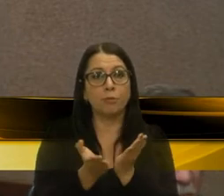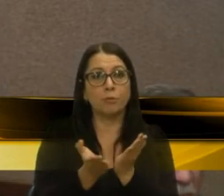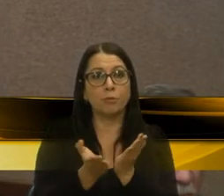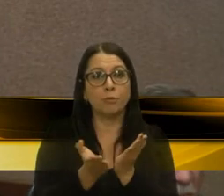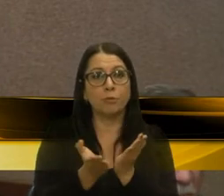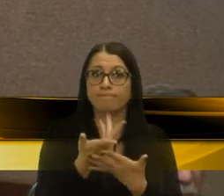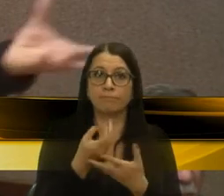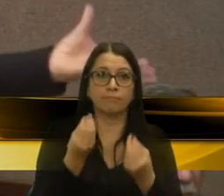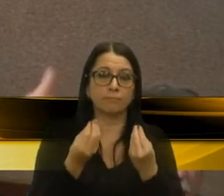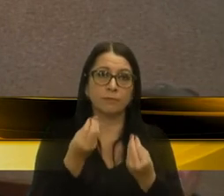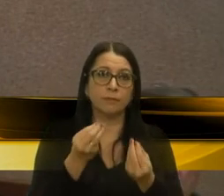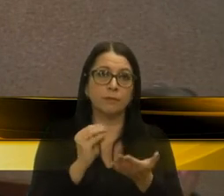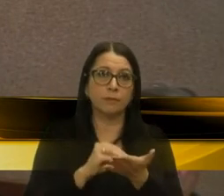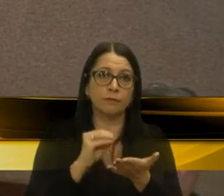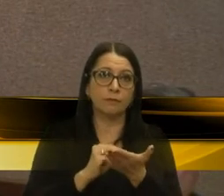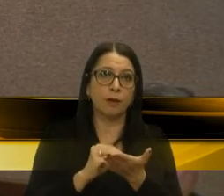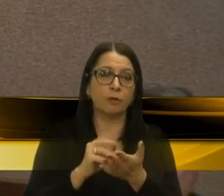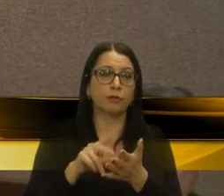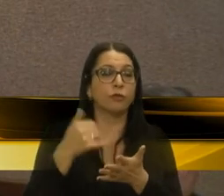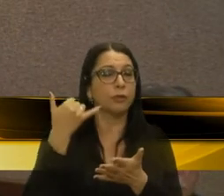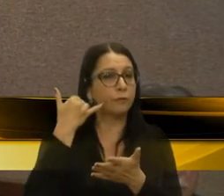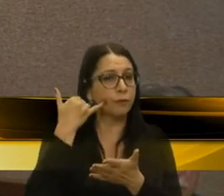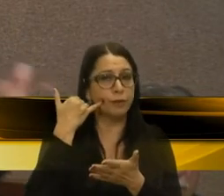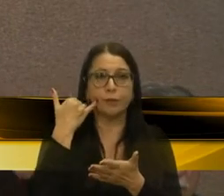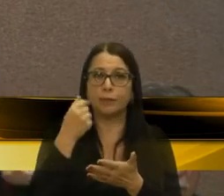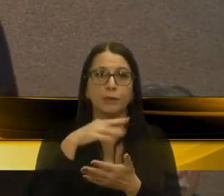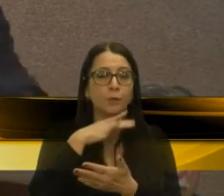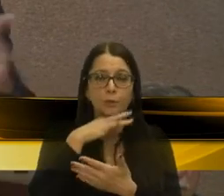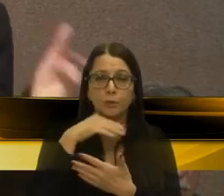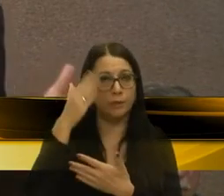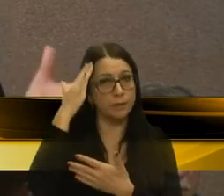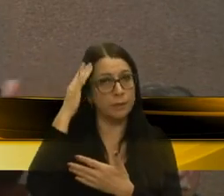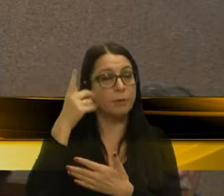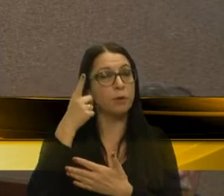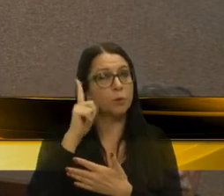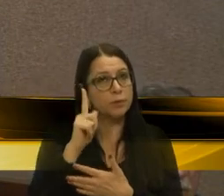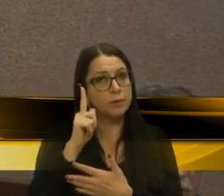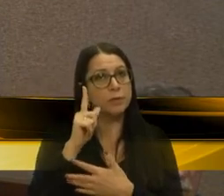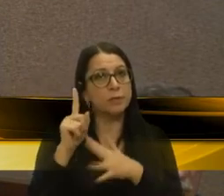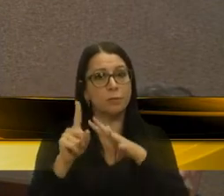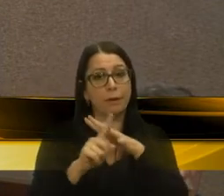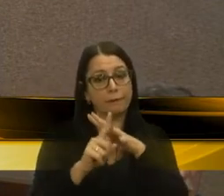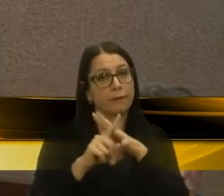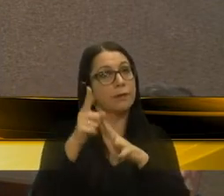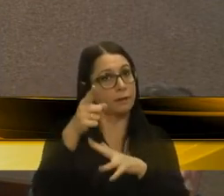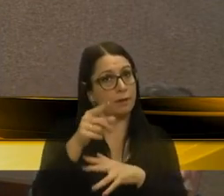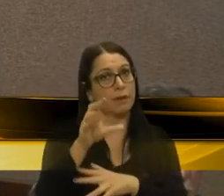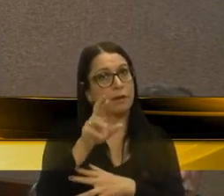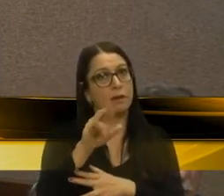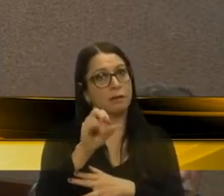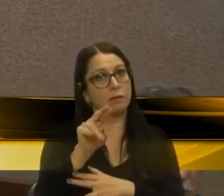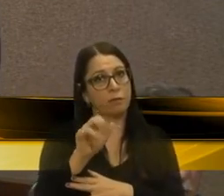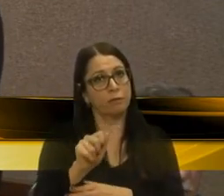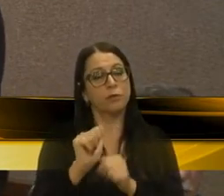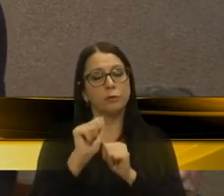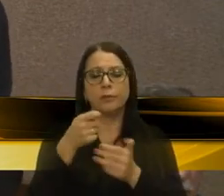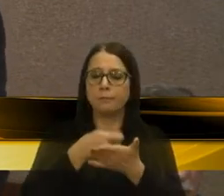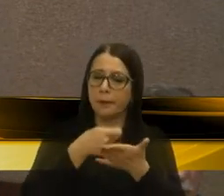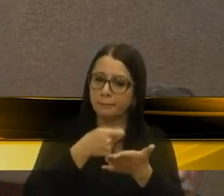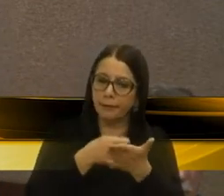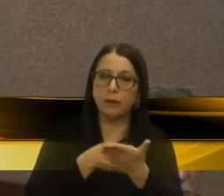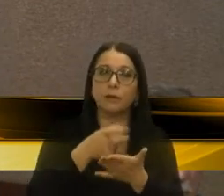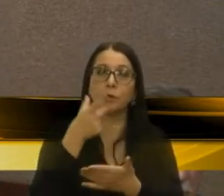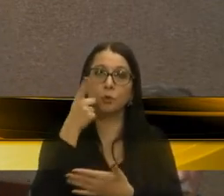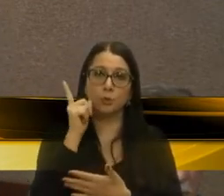já tem uma telefonia, não funciona direito. A gente sabe que a gente conseguiu a antena lá de Criuva, sim, através de tanta batalha,